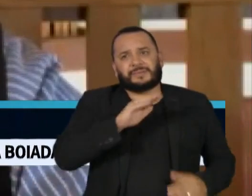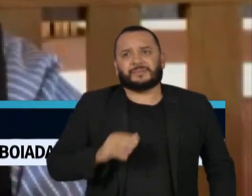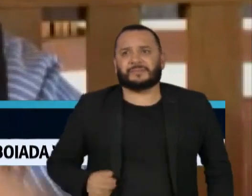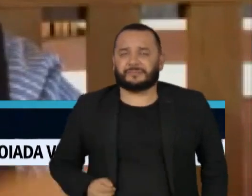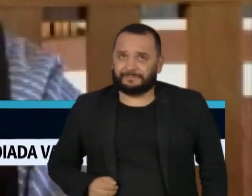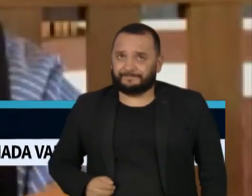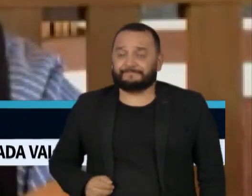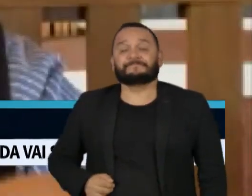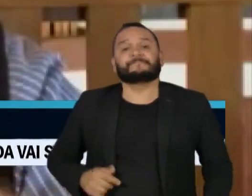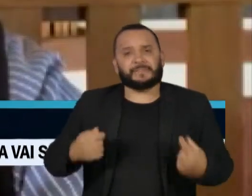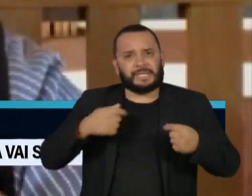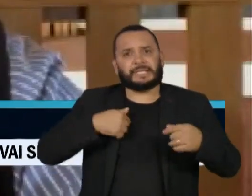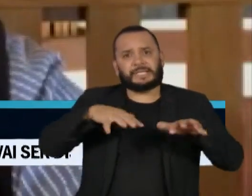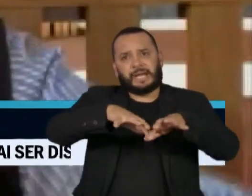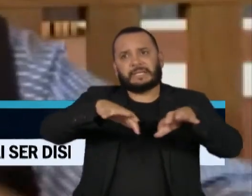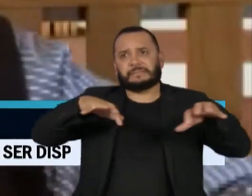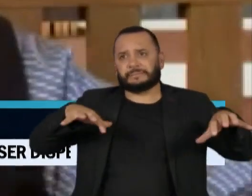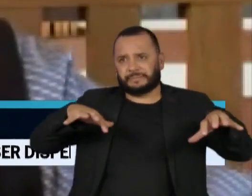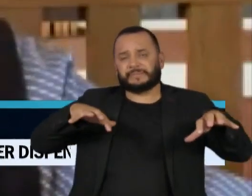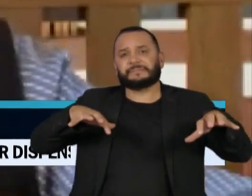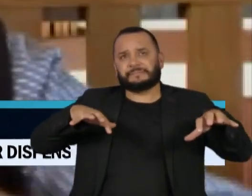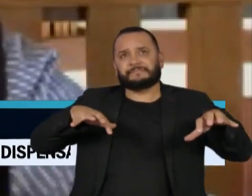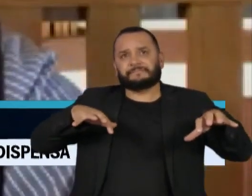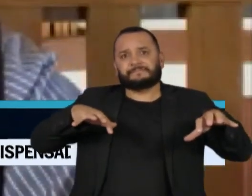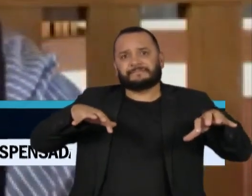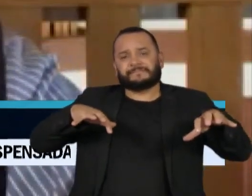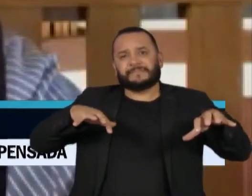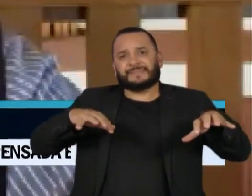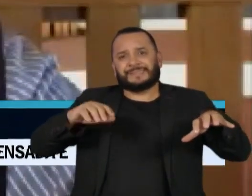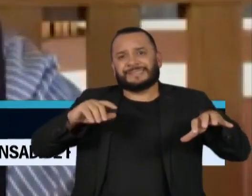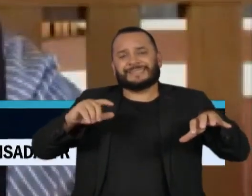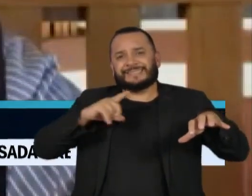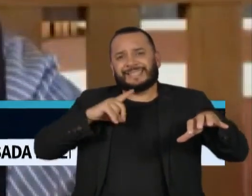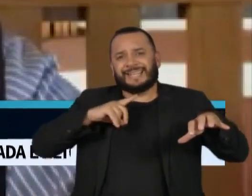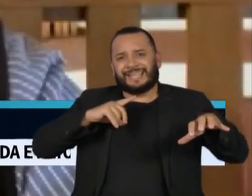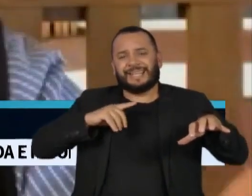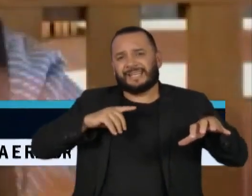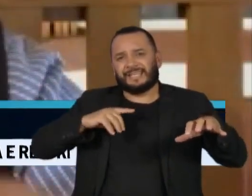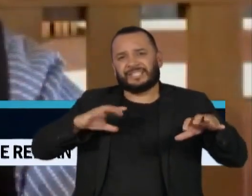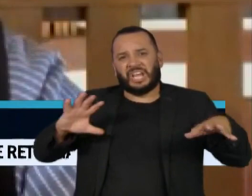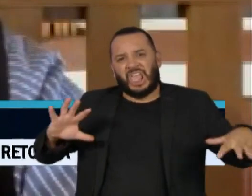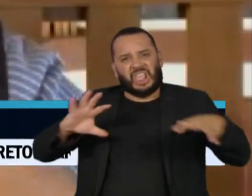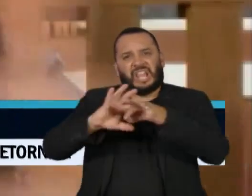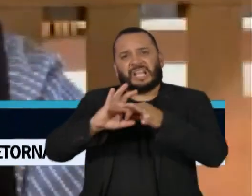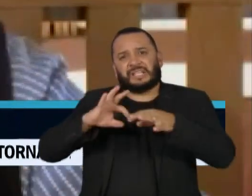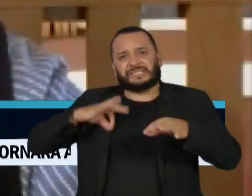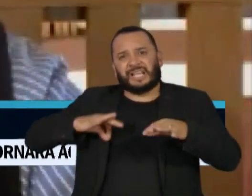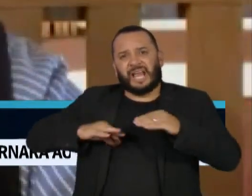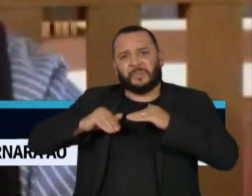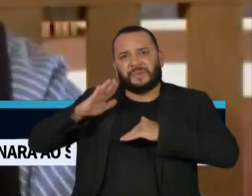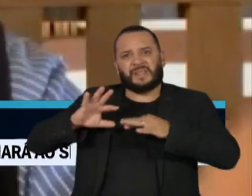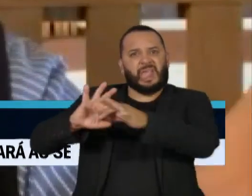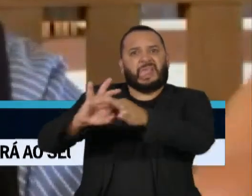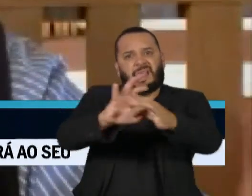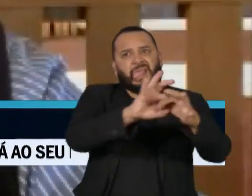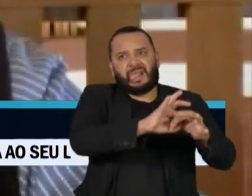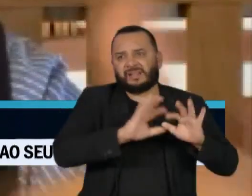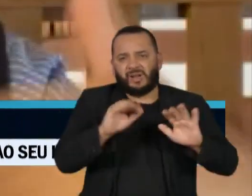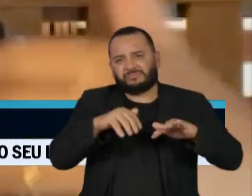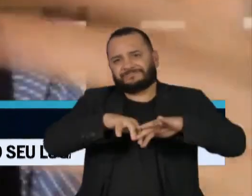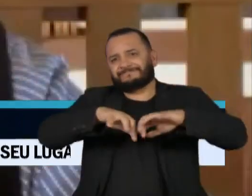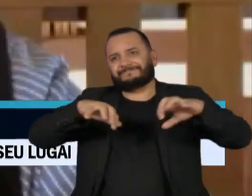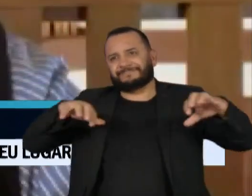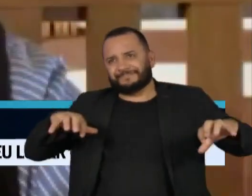você desatelar esse nó que criaram com relação ao salário mínimo. Então tudo isso tem que ser considerado quando você